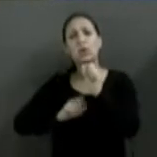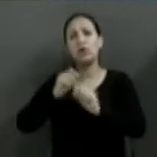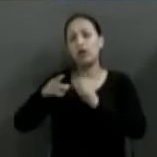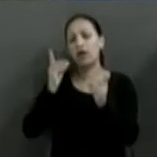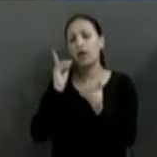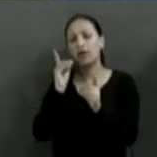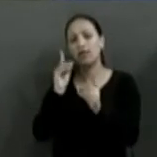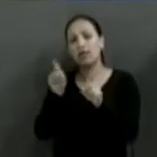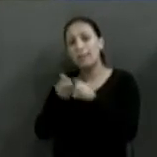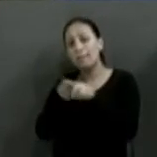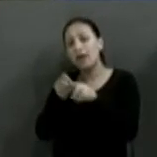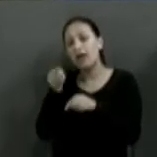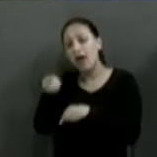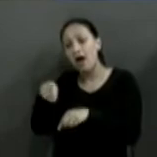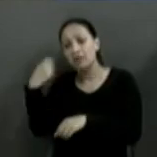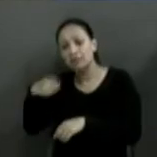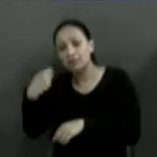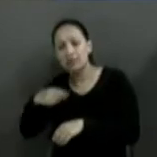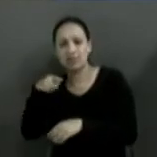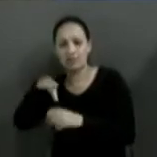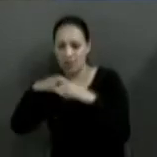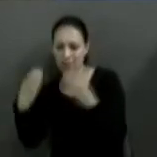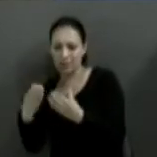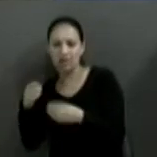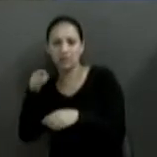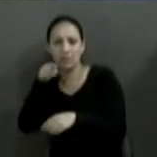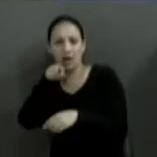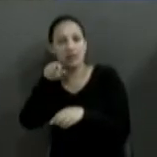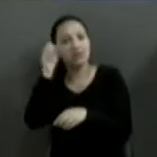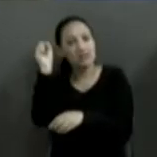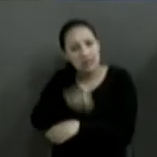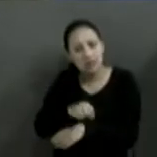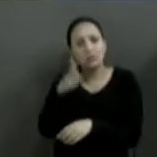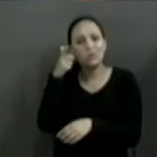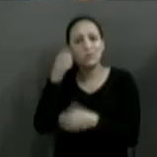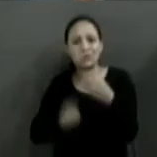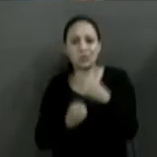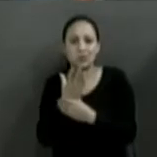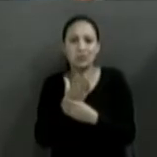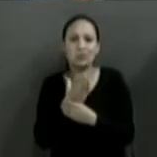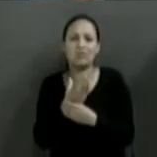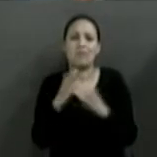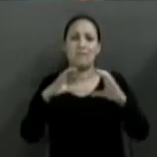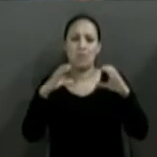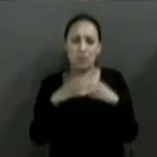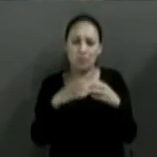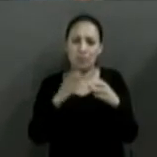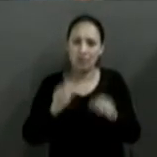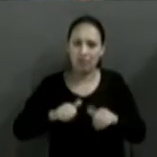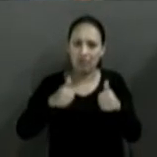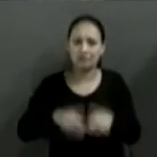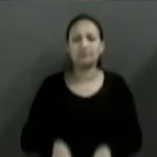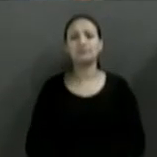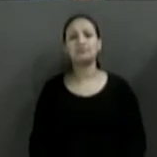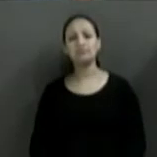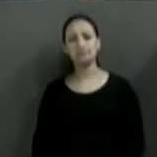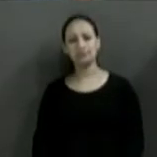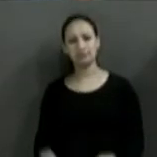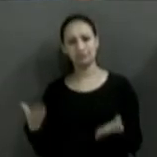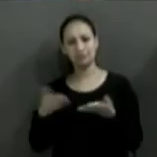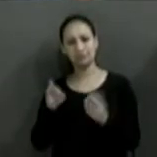comunidade precisa, para daí a gente formar uma equipe boa para trabalhar e gerenciar o Obrigado, candidato. Réplica do